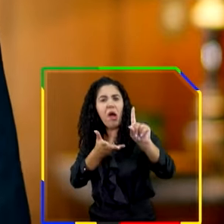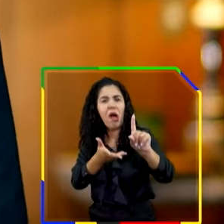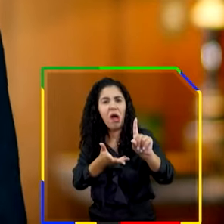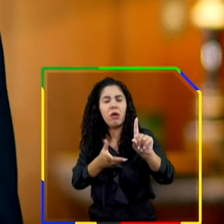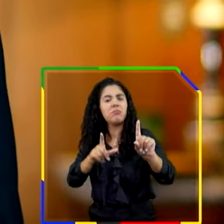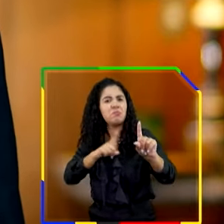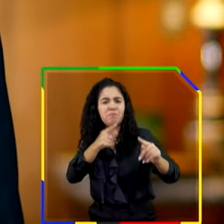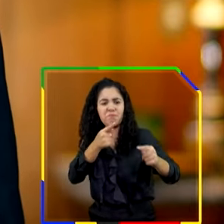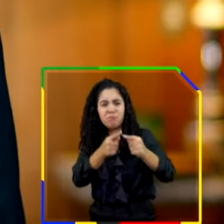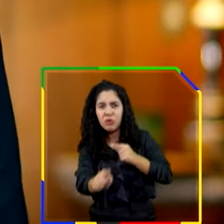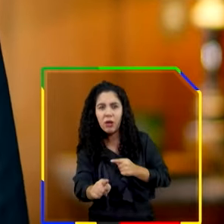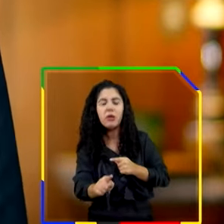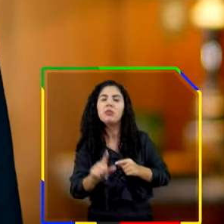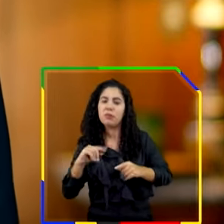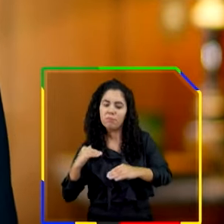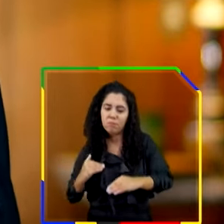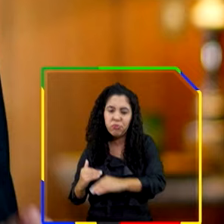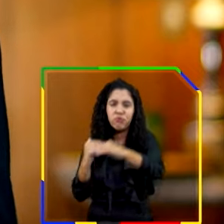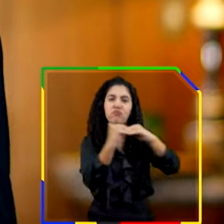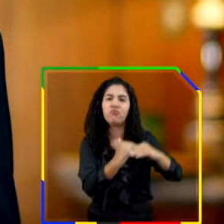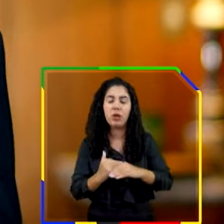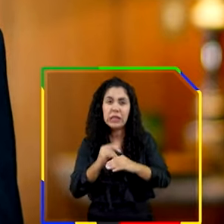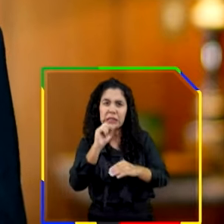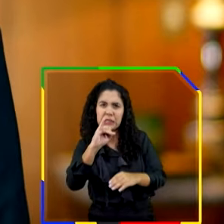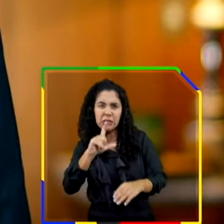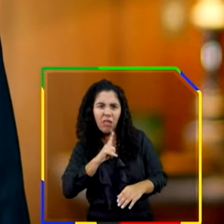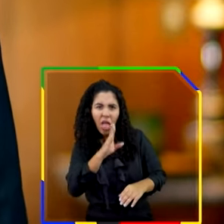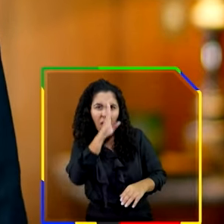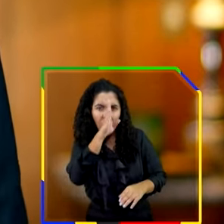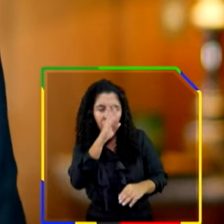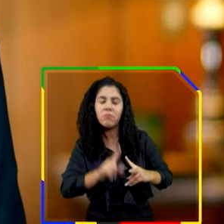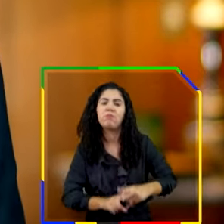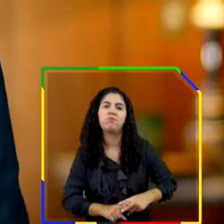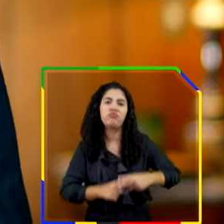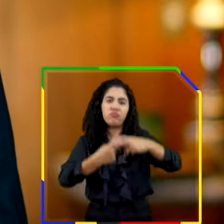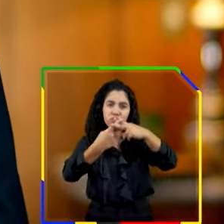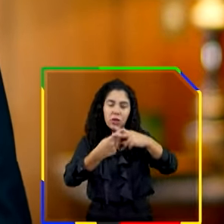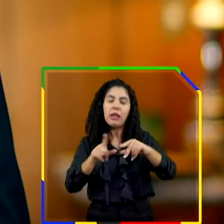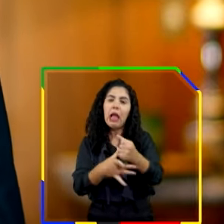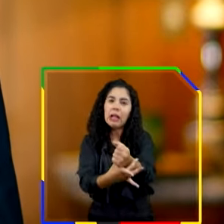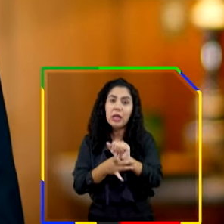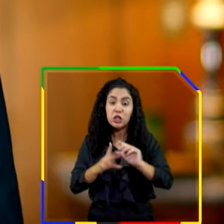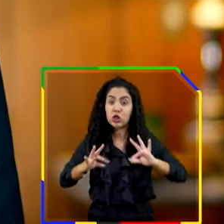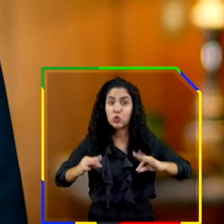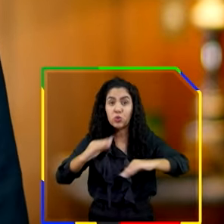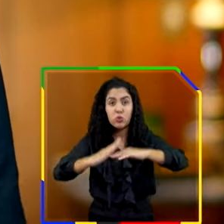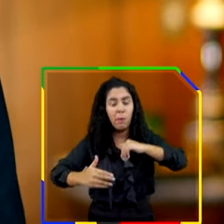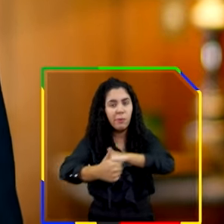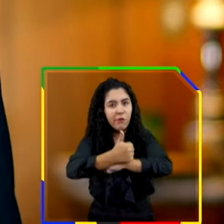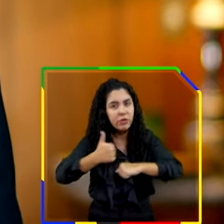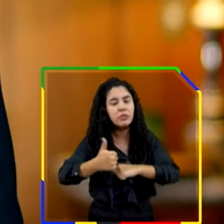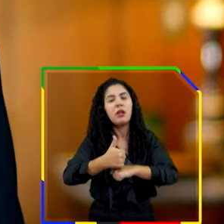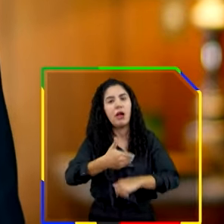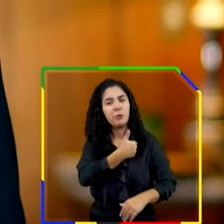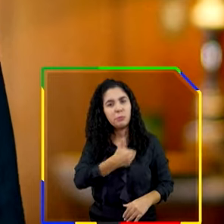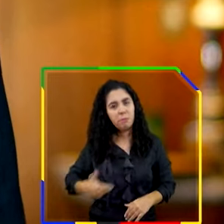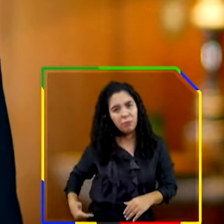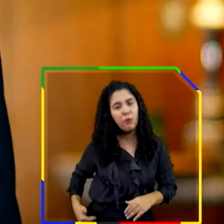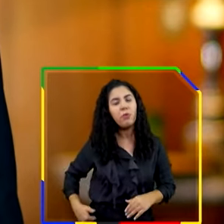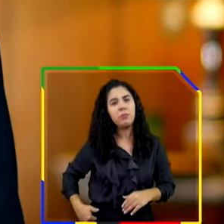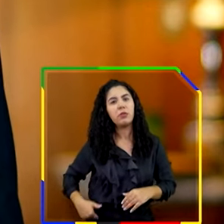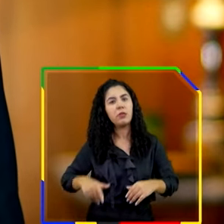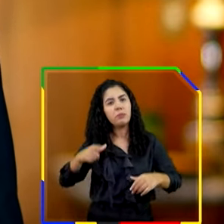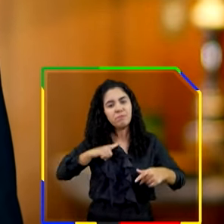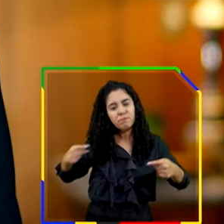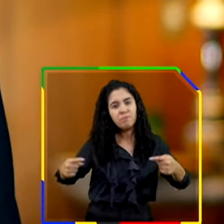com o princípio da igualdade. Vamos corrigir excessos e garantir que todos os agentes públicos estejam sujeitos ao